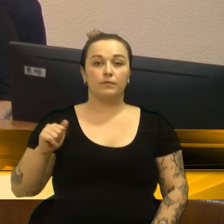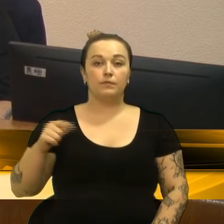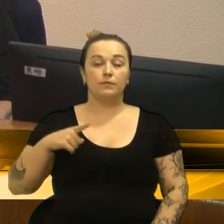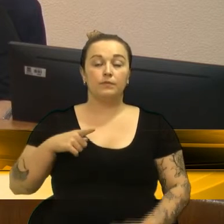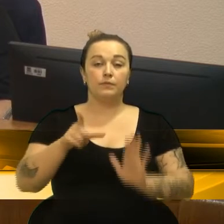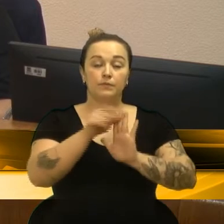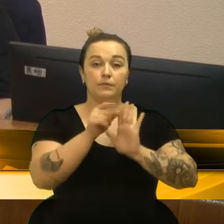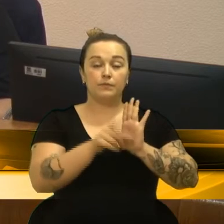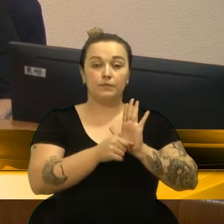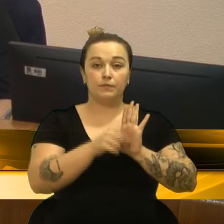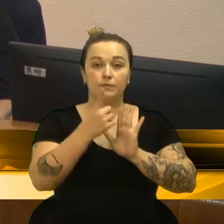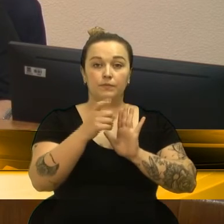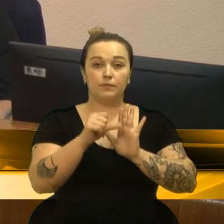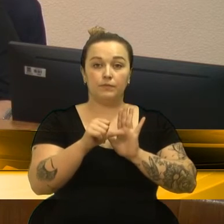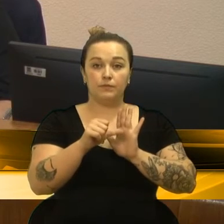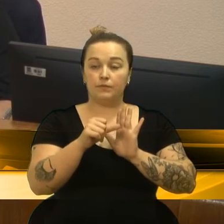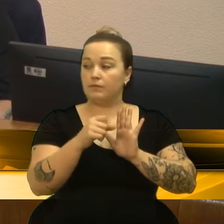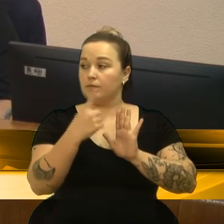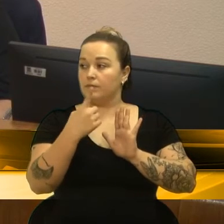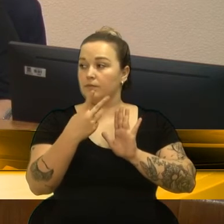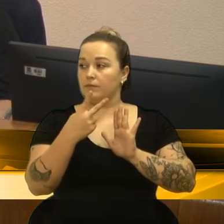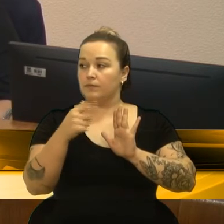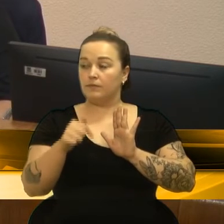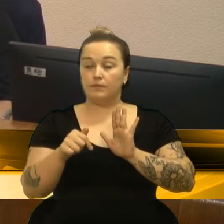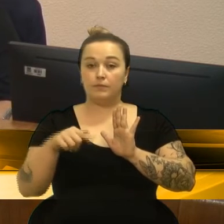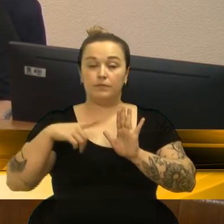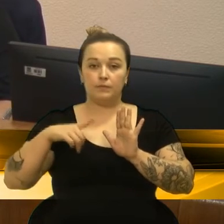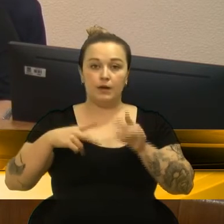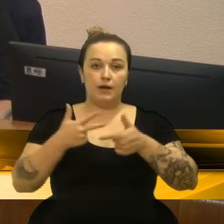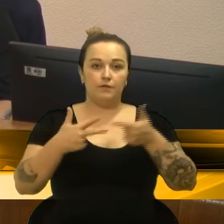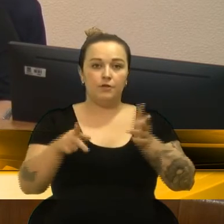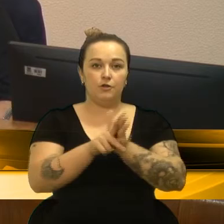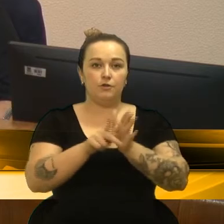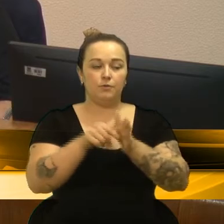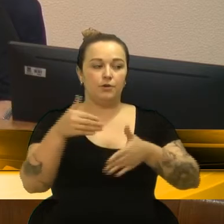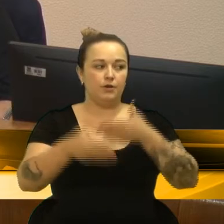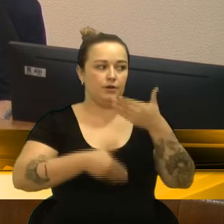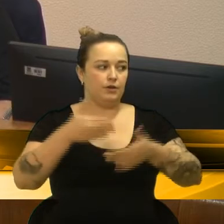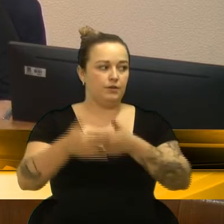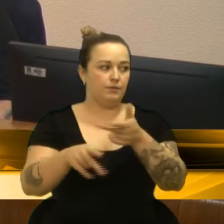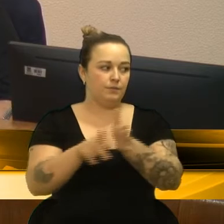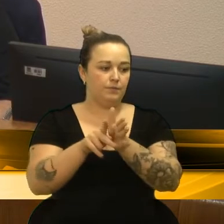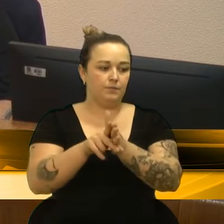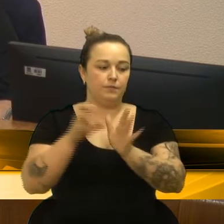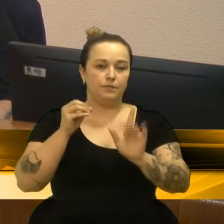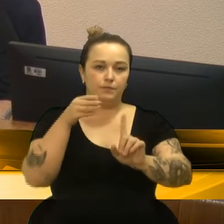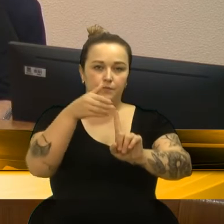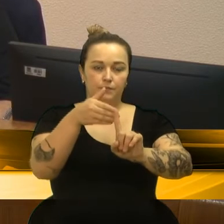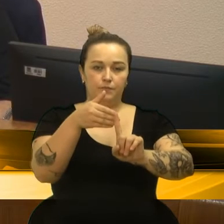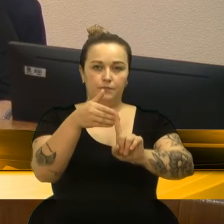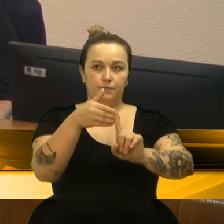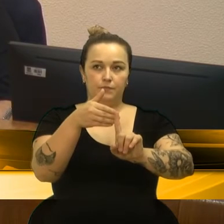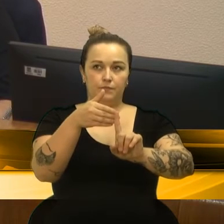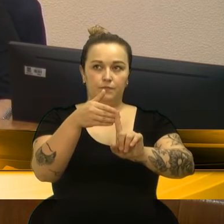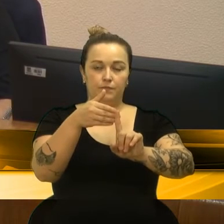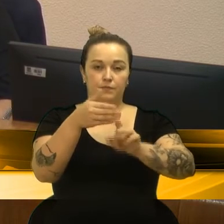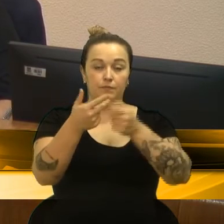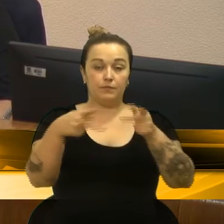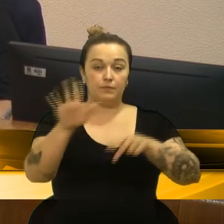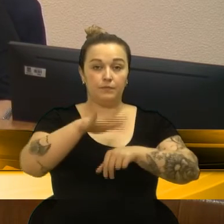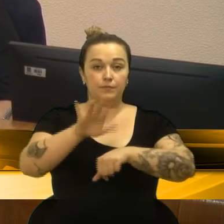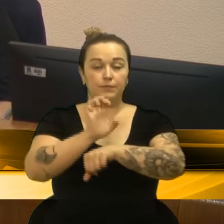artigo 127 da Constituição Federal de 88, segundo o qual o Ministério Público é a instituição permanente e essencial à função jurisdicional do Estado,